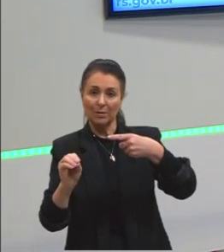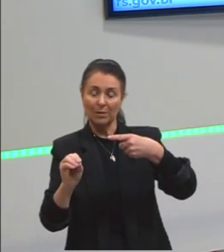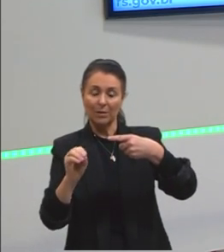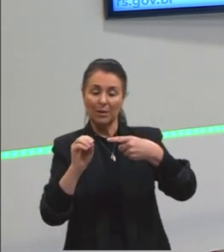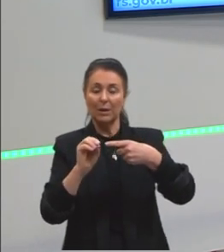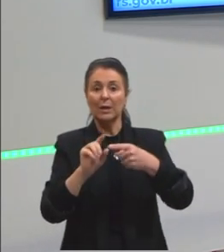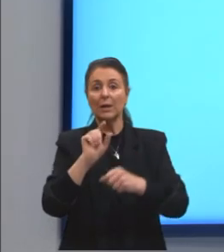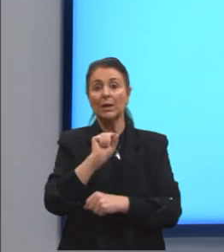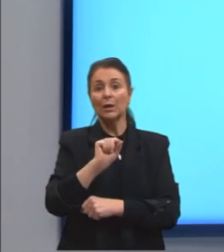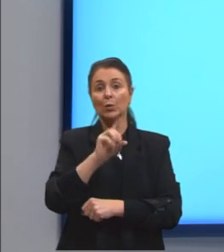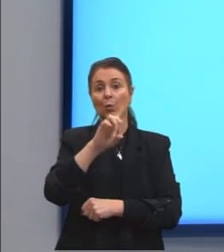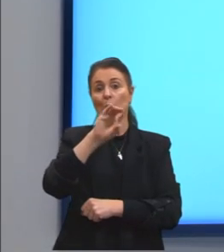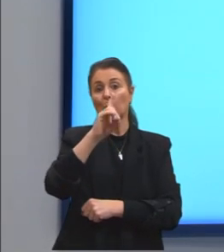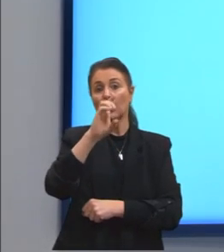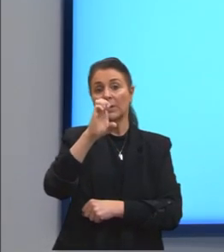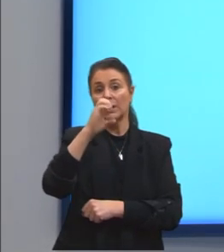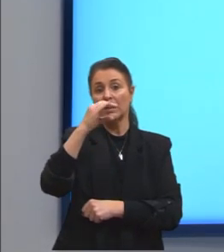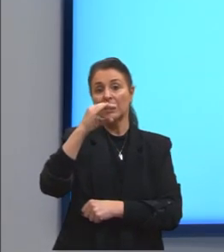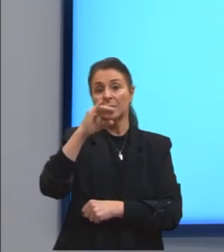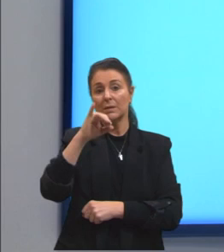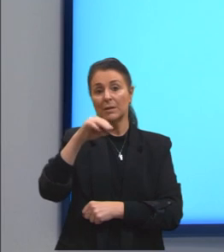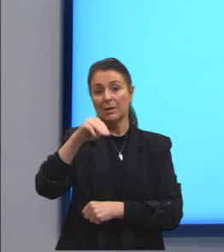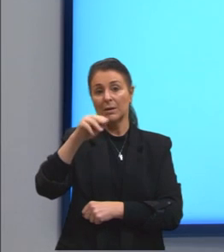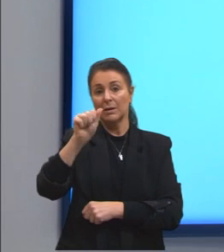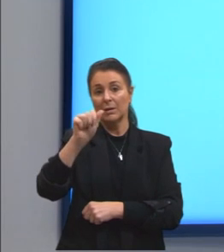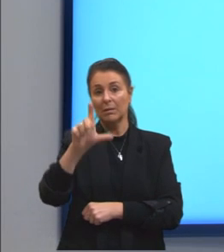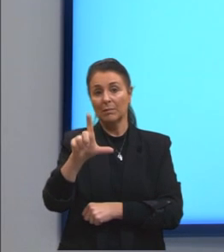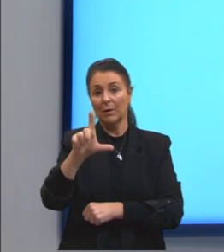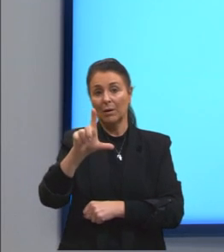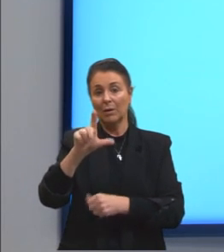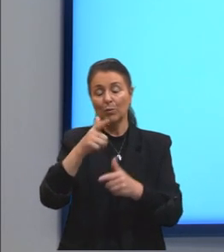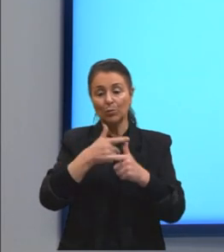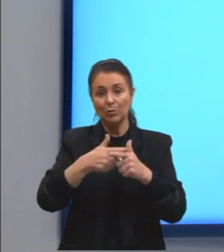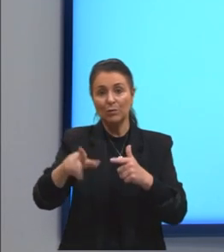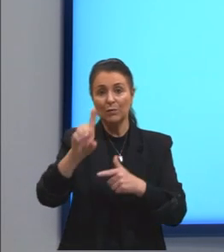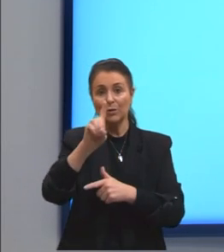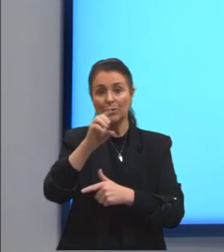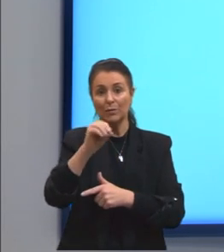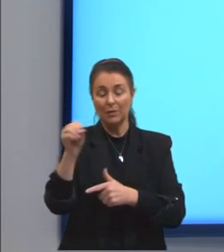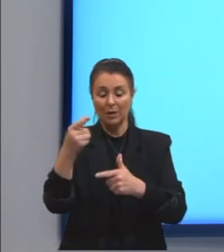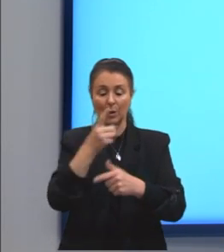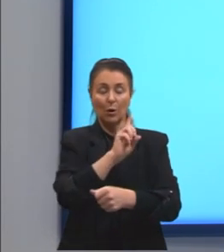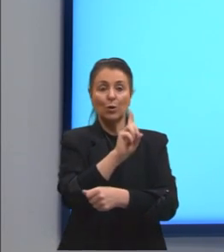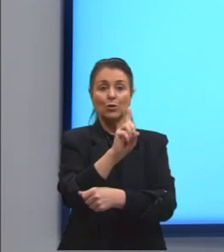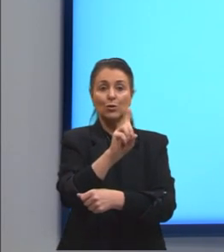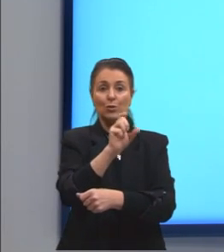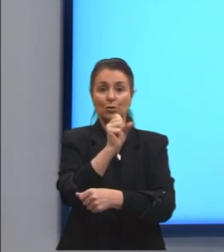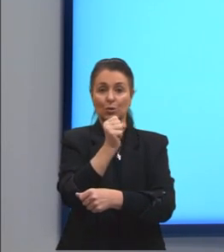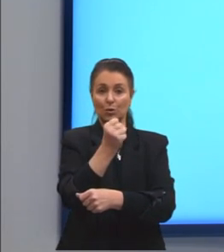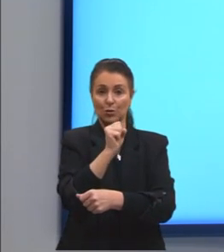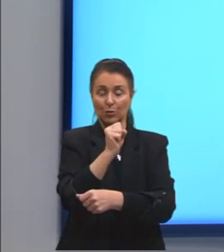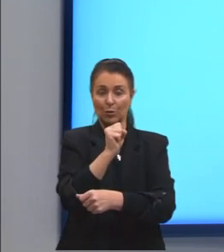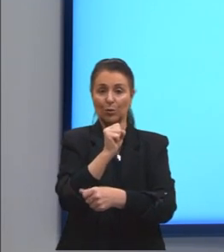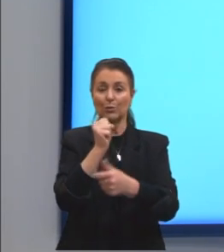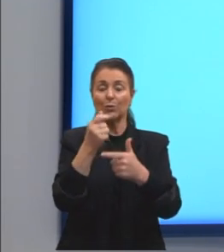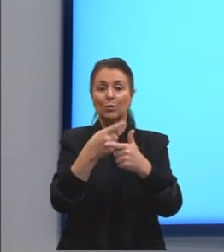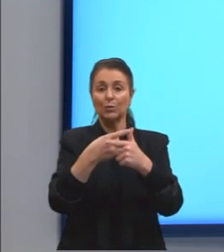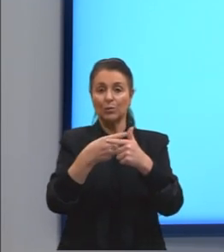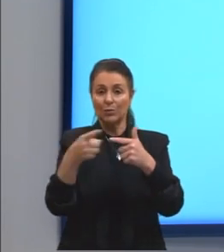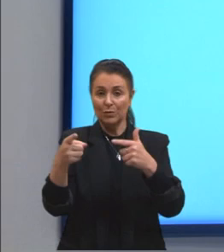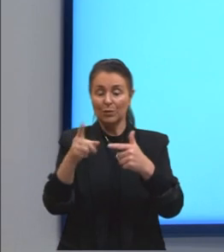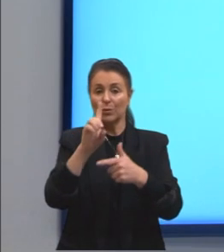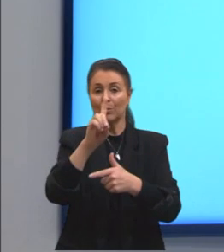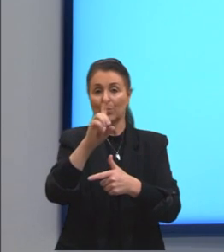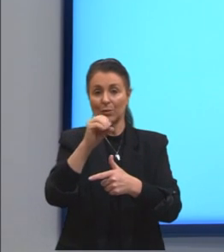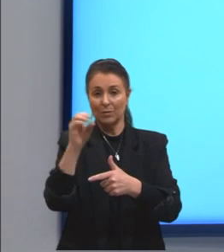decimal, dividir por 100. Então, aqui nós pegamos 18 dividido por 100, 0,18.